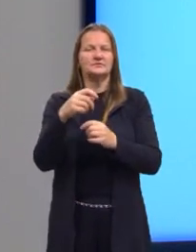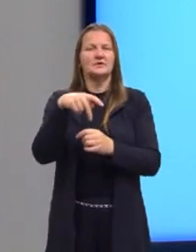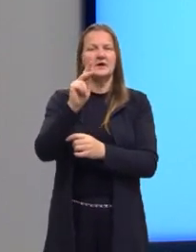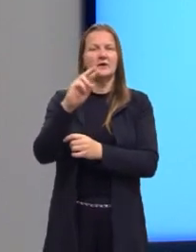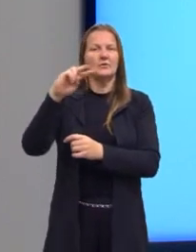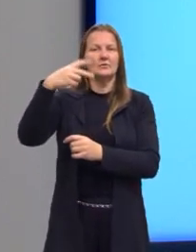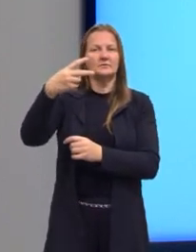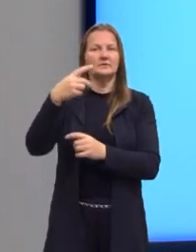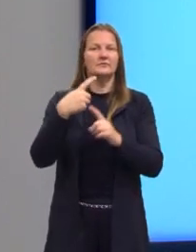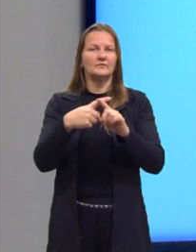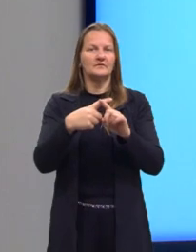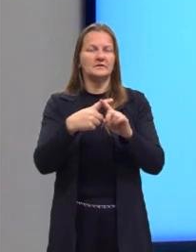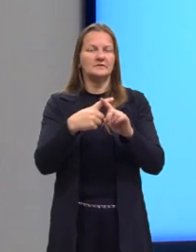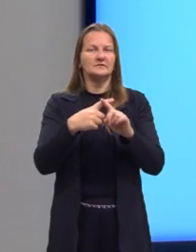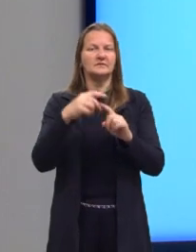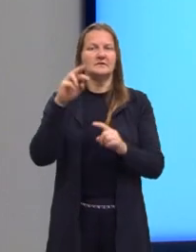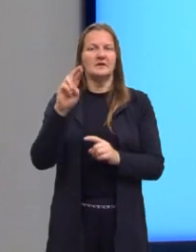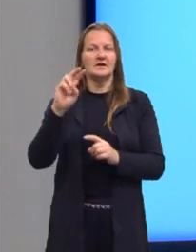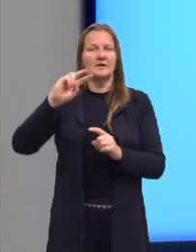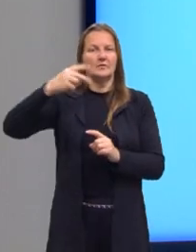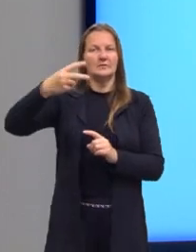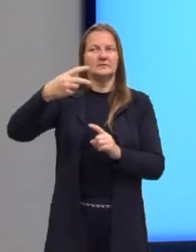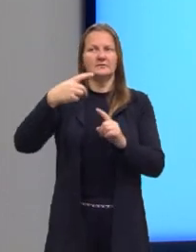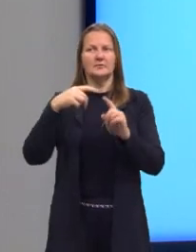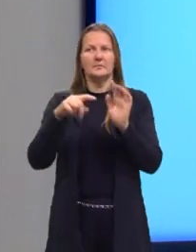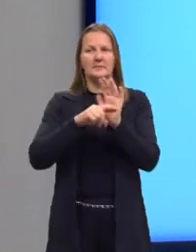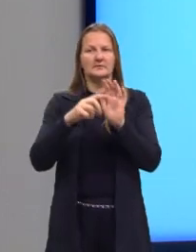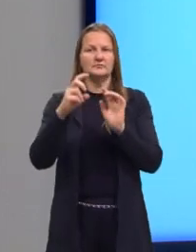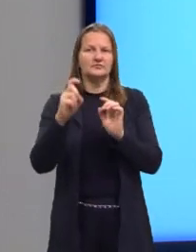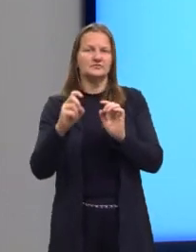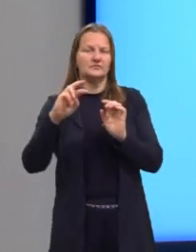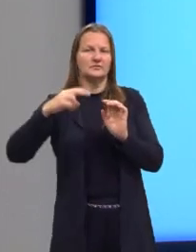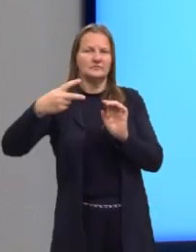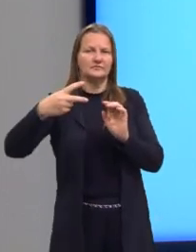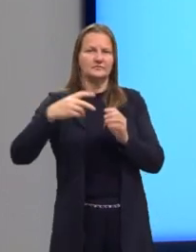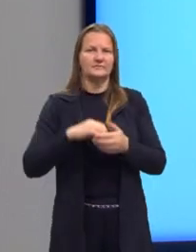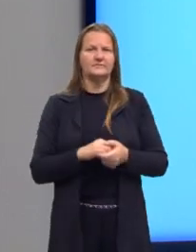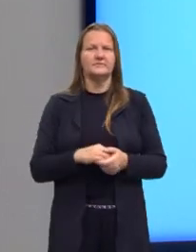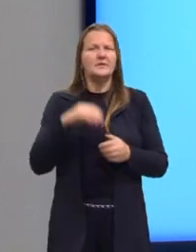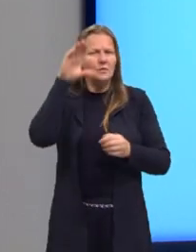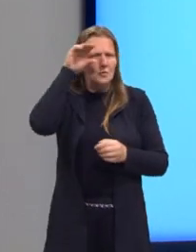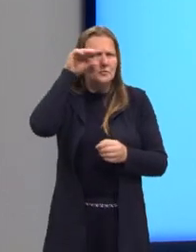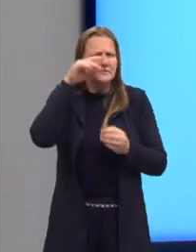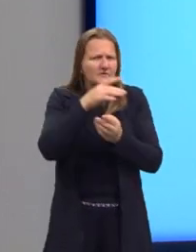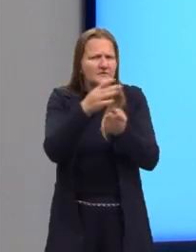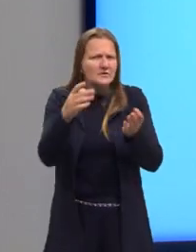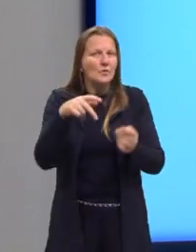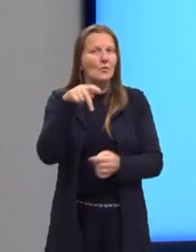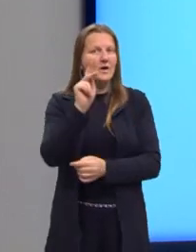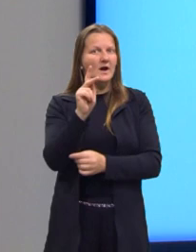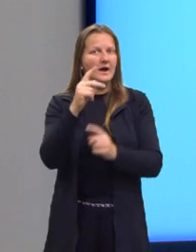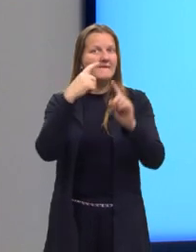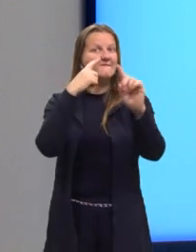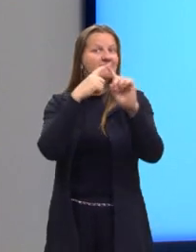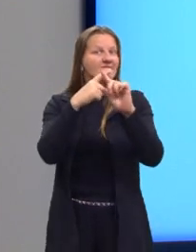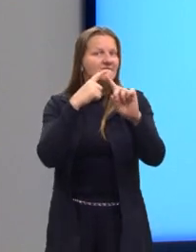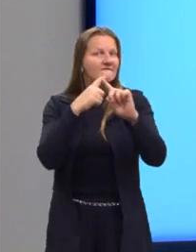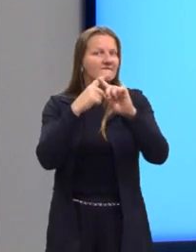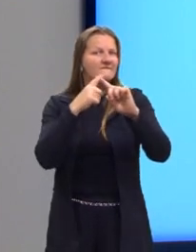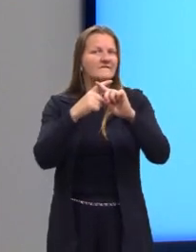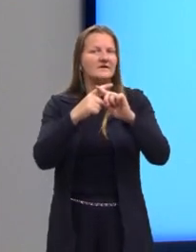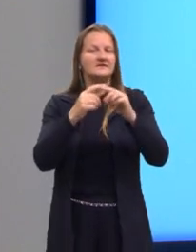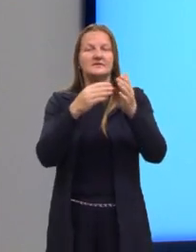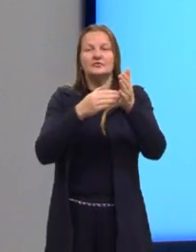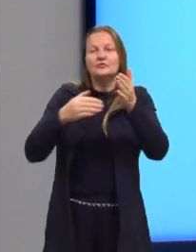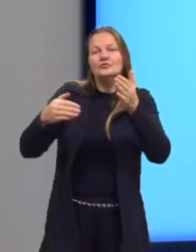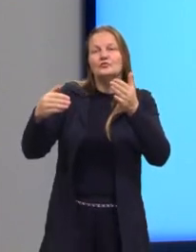ao quadrado vezes R ao quadrado menos X ao quadrado. Observem que o K, ele multiplica, né? Todo esse fator